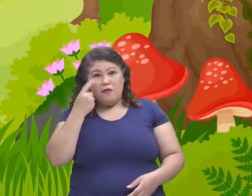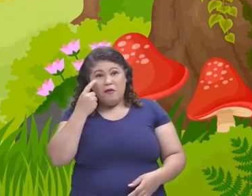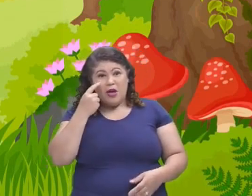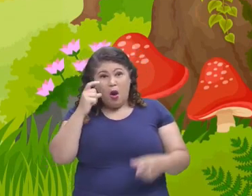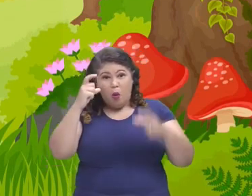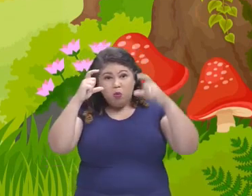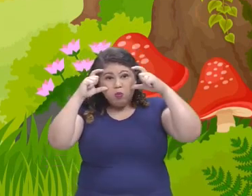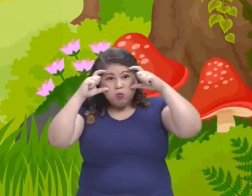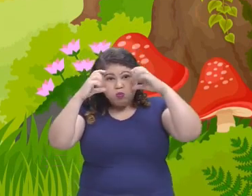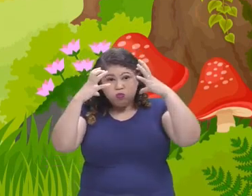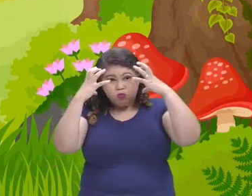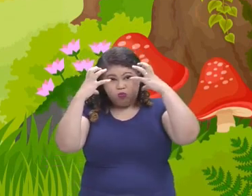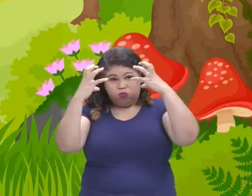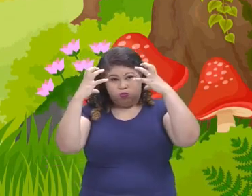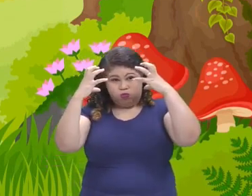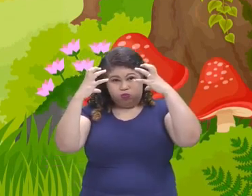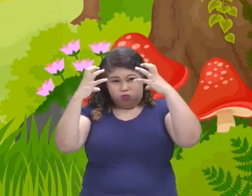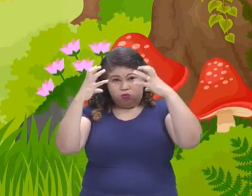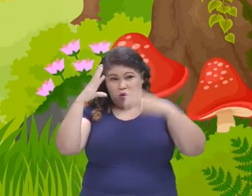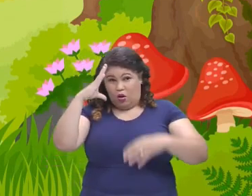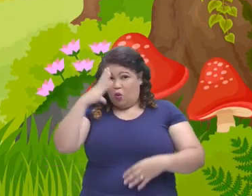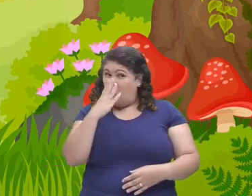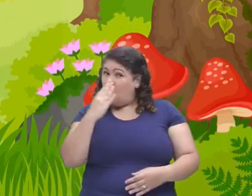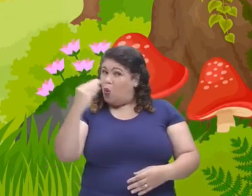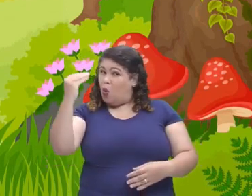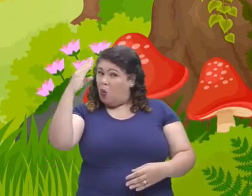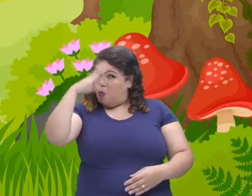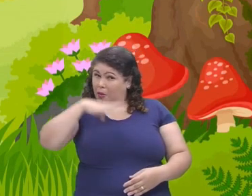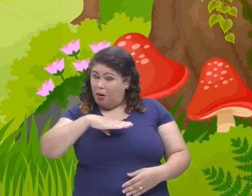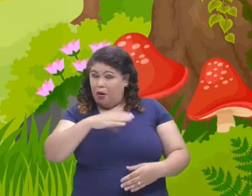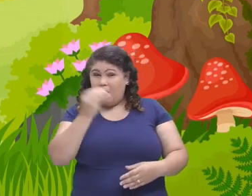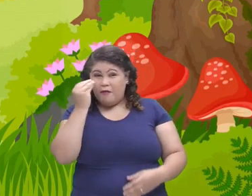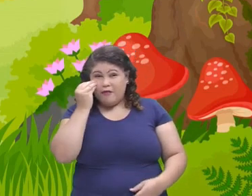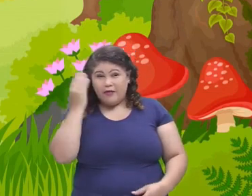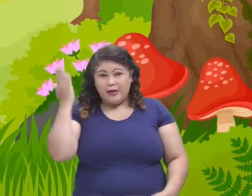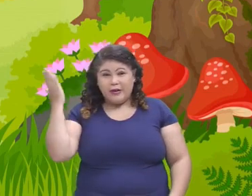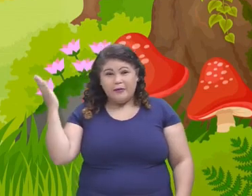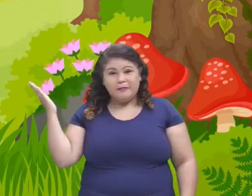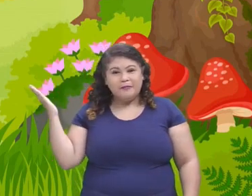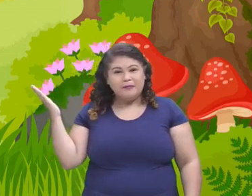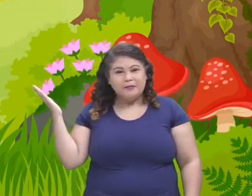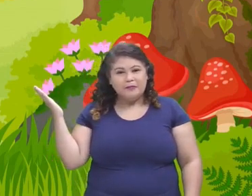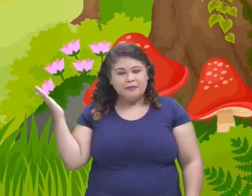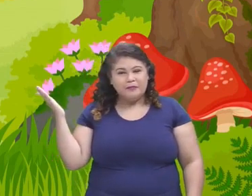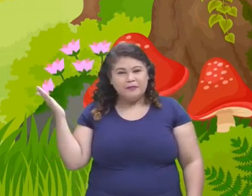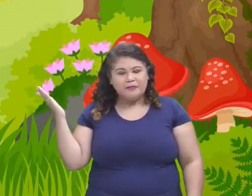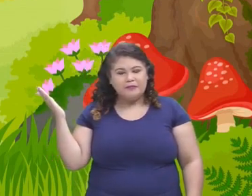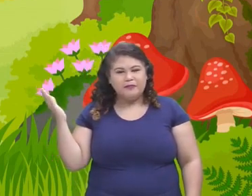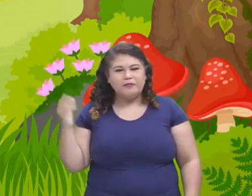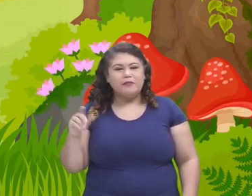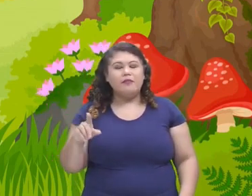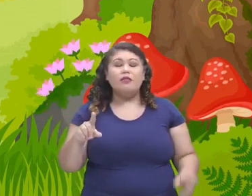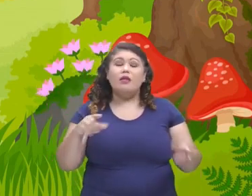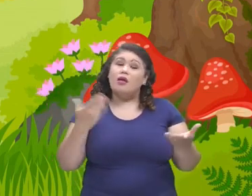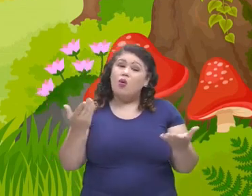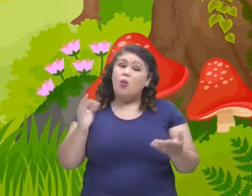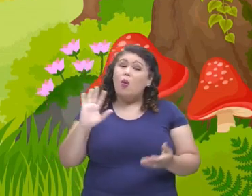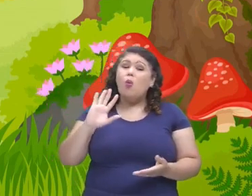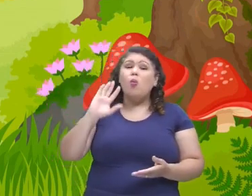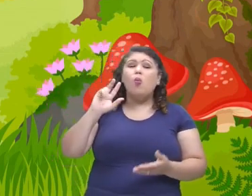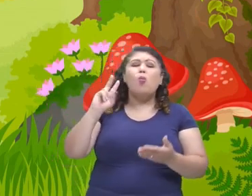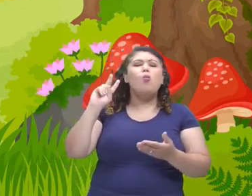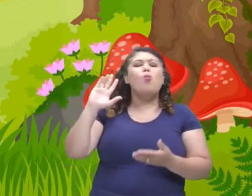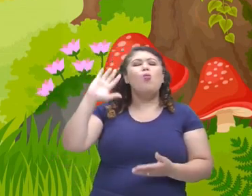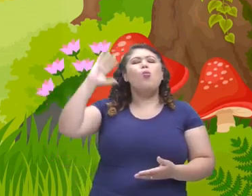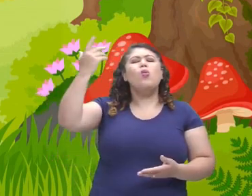grandões, gigantes do Lobo Mal? O que foi que aconteceu? A Chapeuzinho Vermelho se